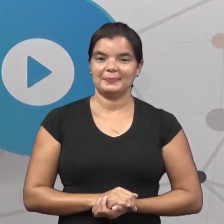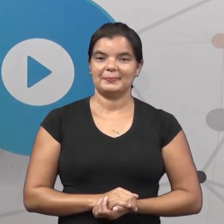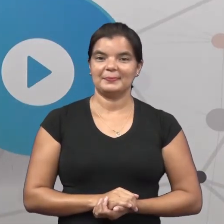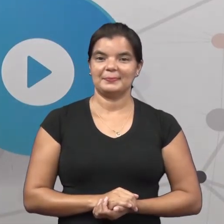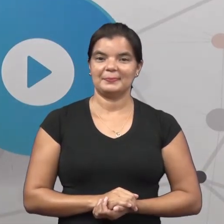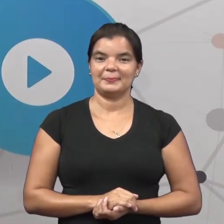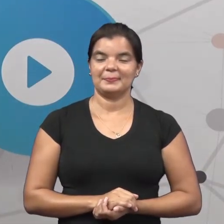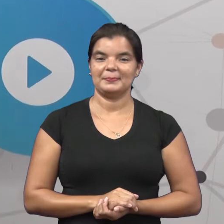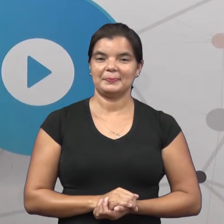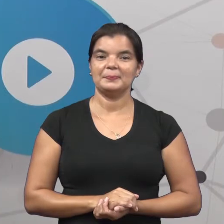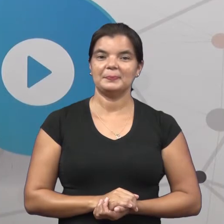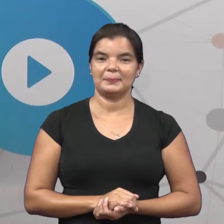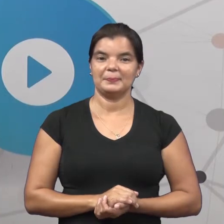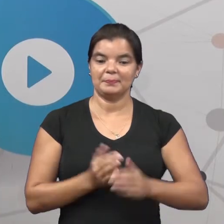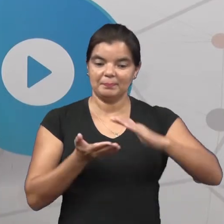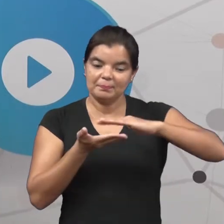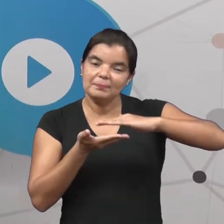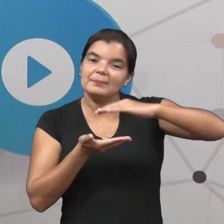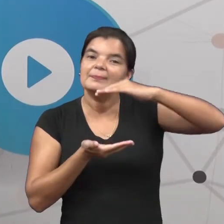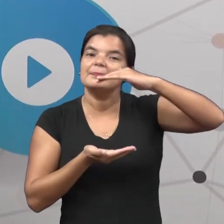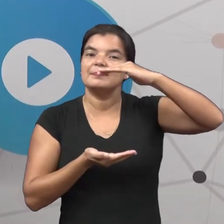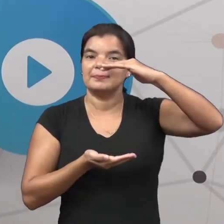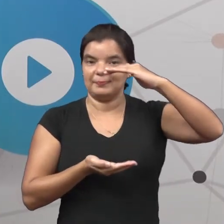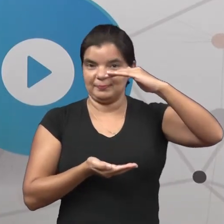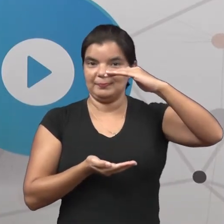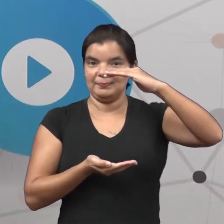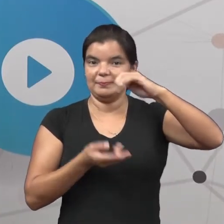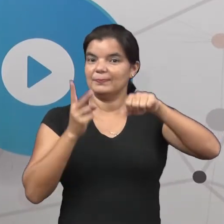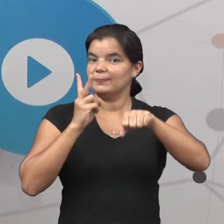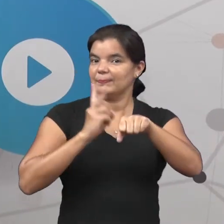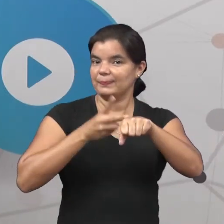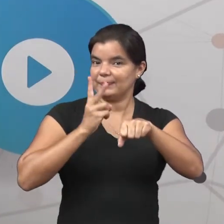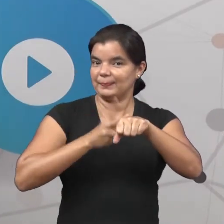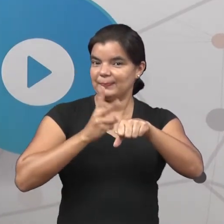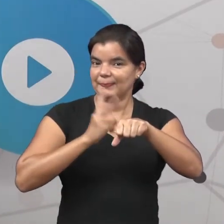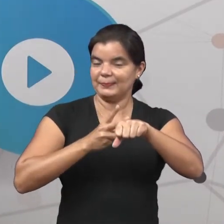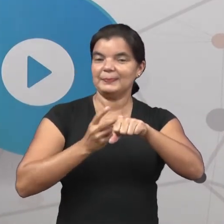Uma garrafa de vidro.